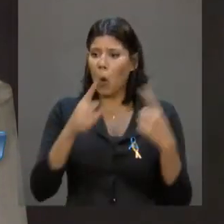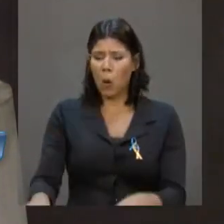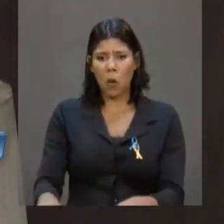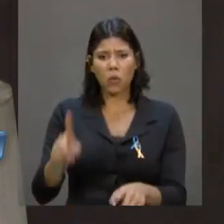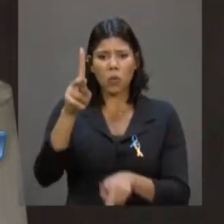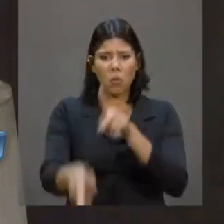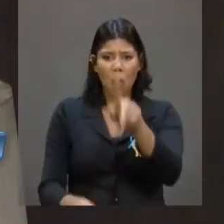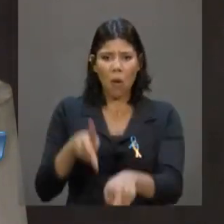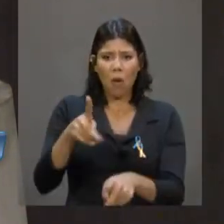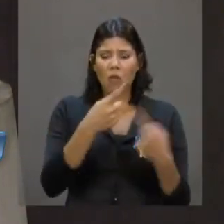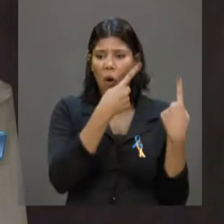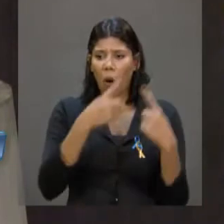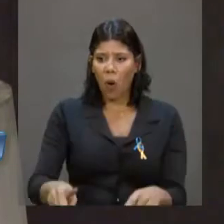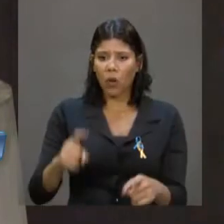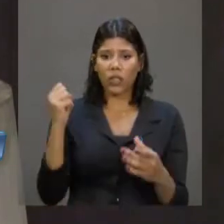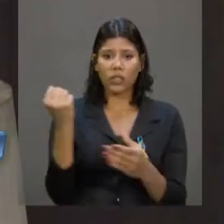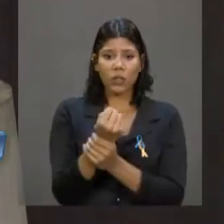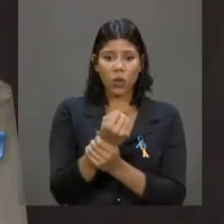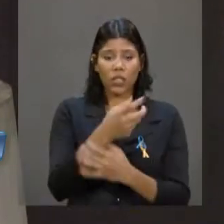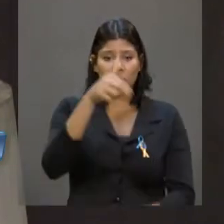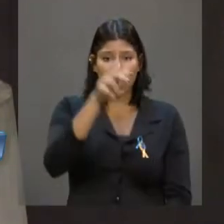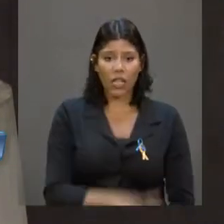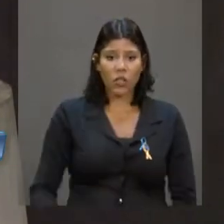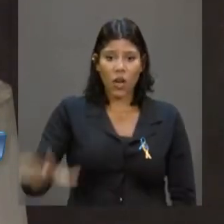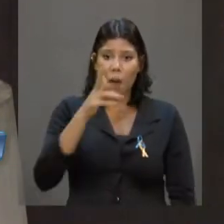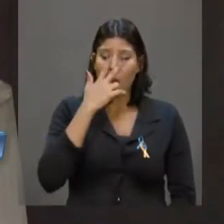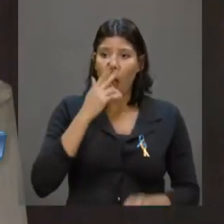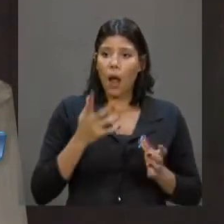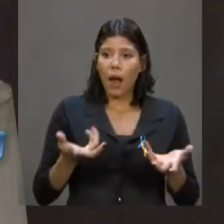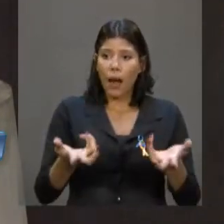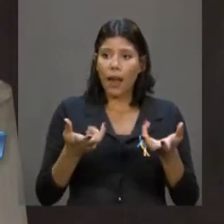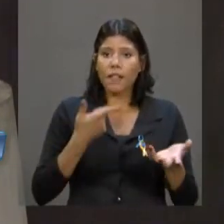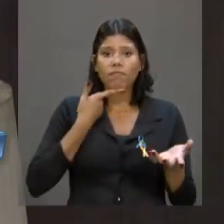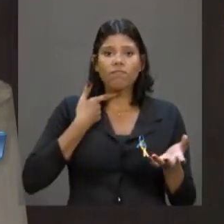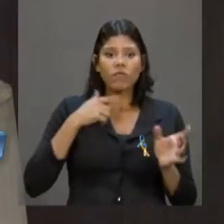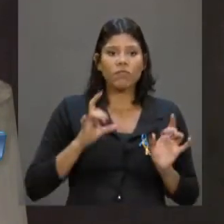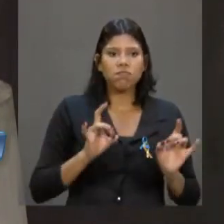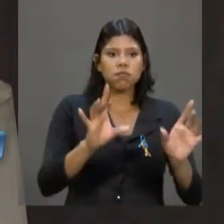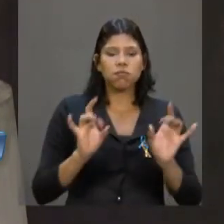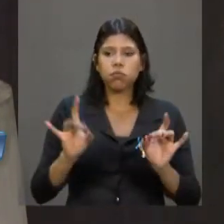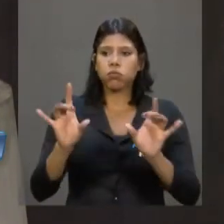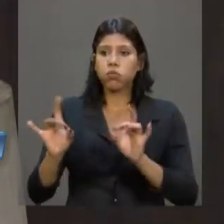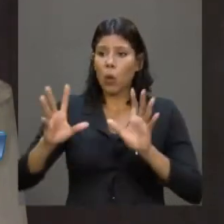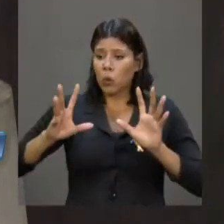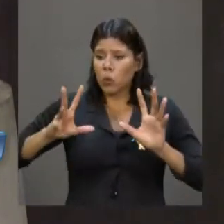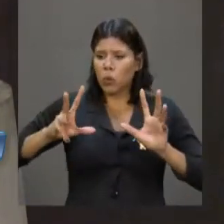contrária à segurança nacional, porque vai, vai, sobretudo, privatizar